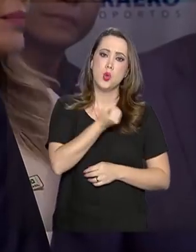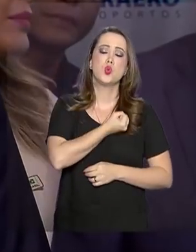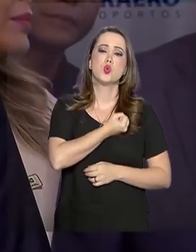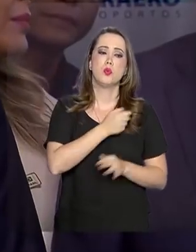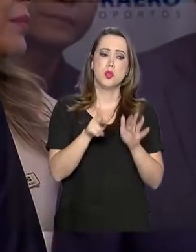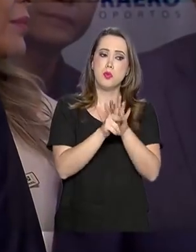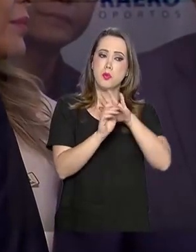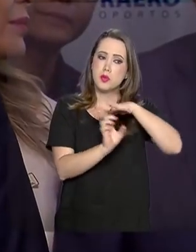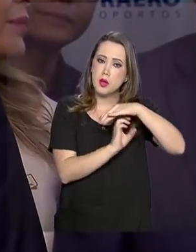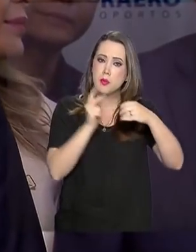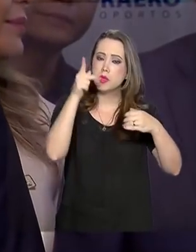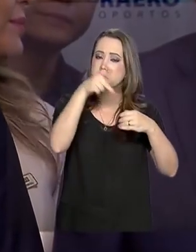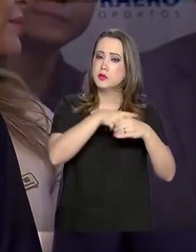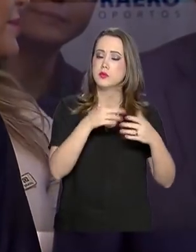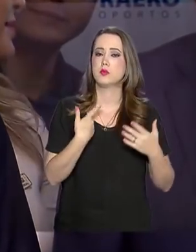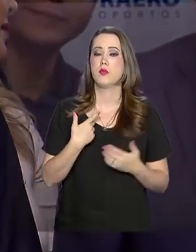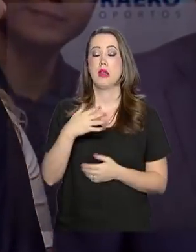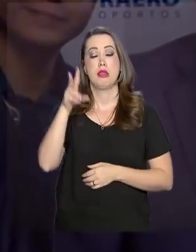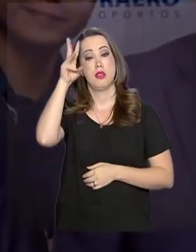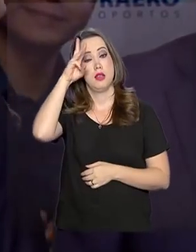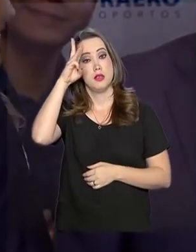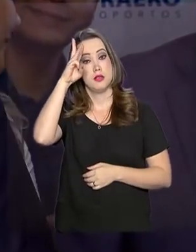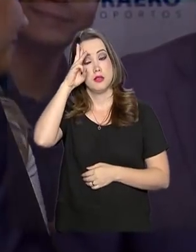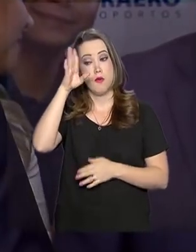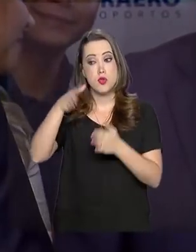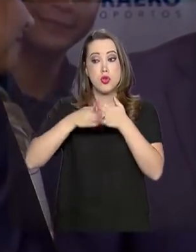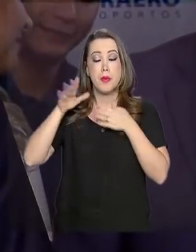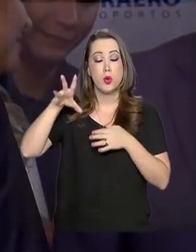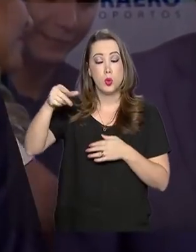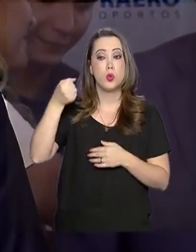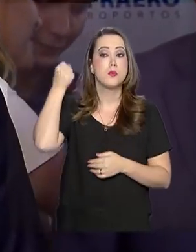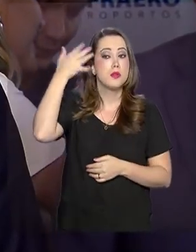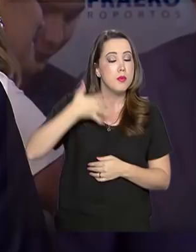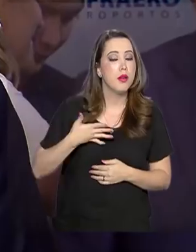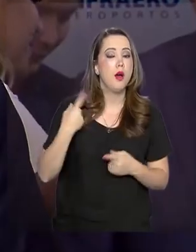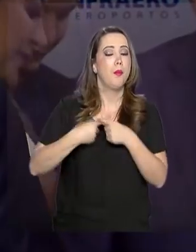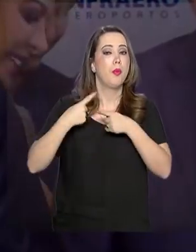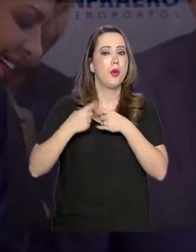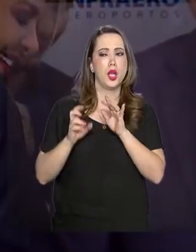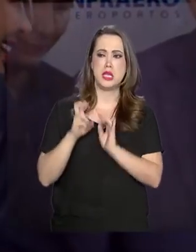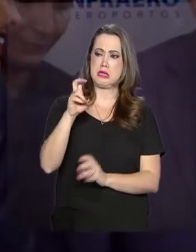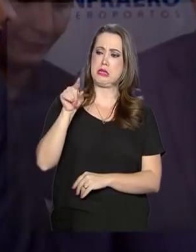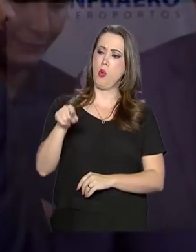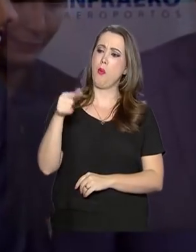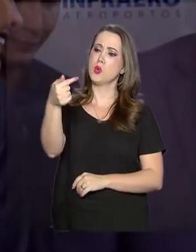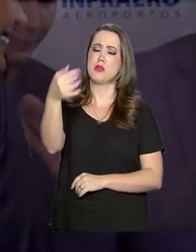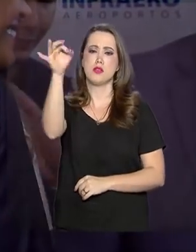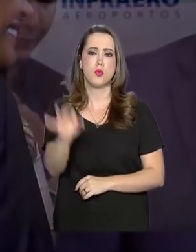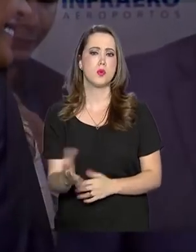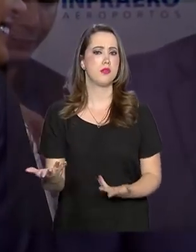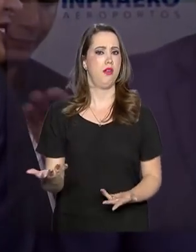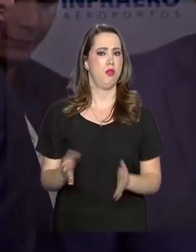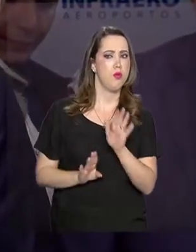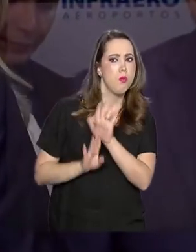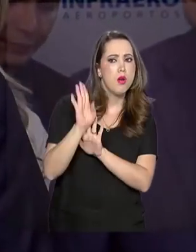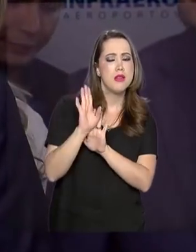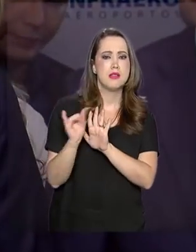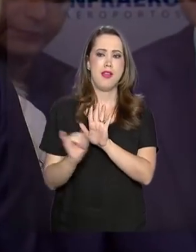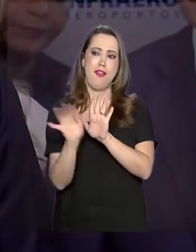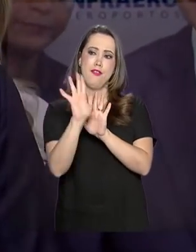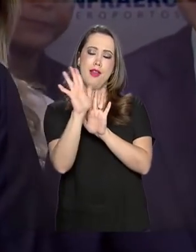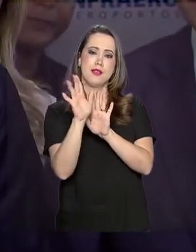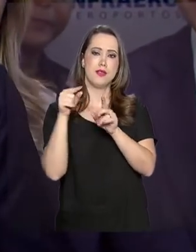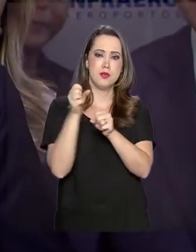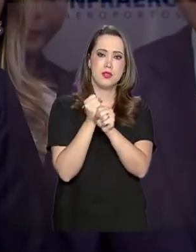Tanto é que na terça-feira, coloquei todos da Petrobras para me esclarecer por que 5,7% de reajuste quando a inflação